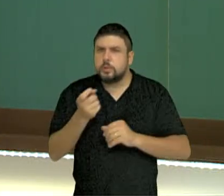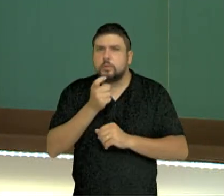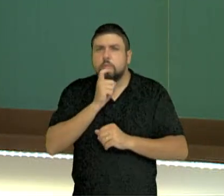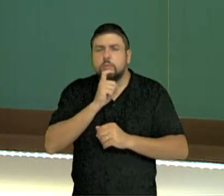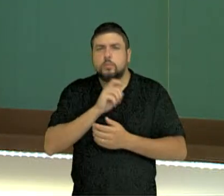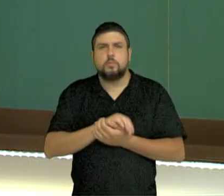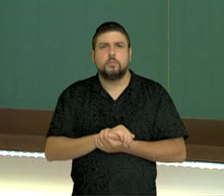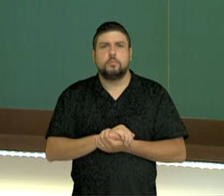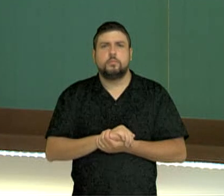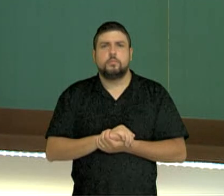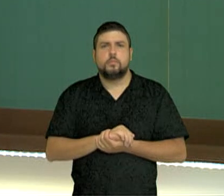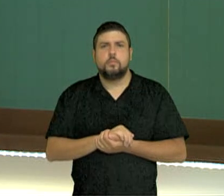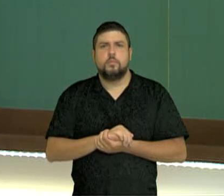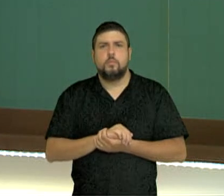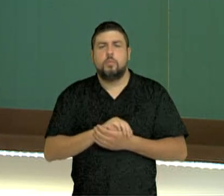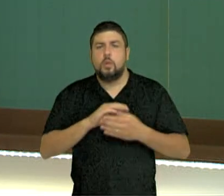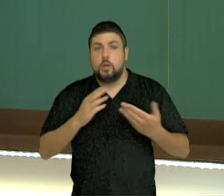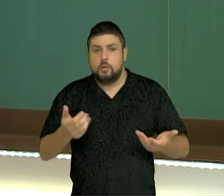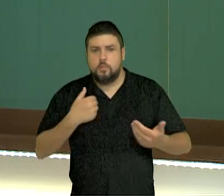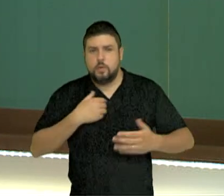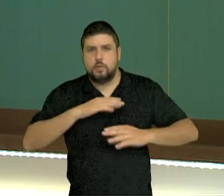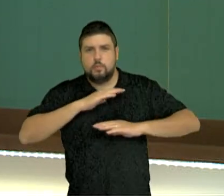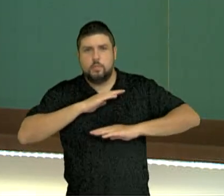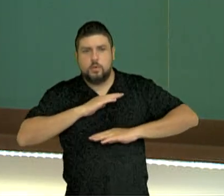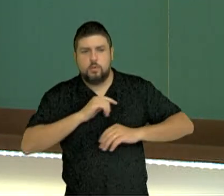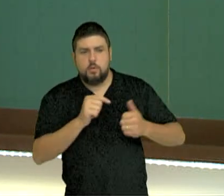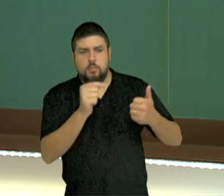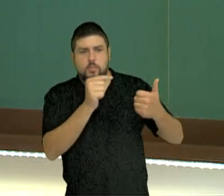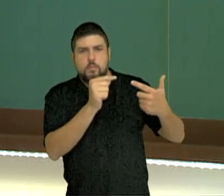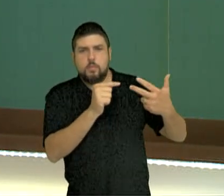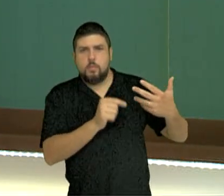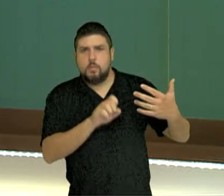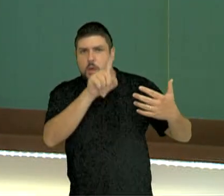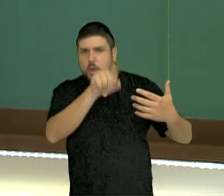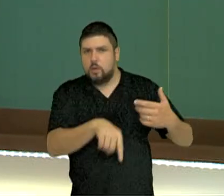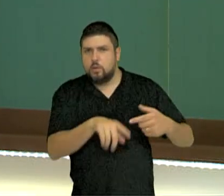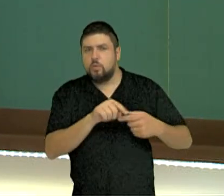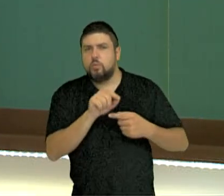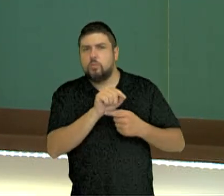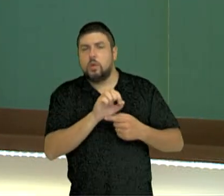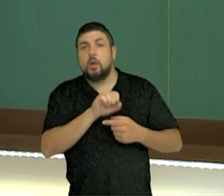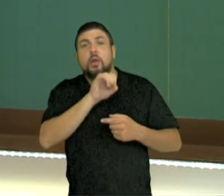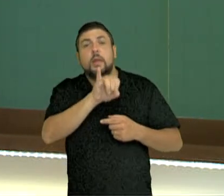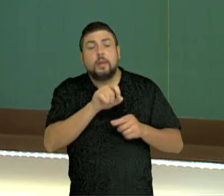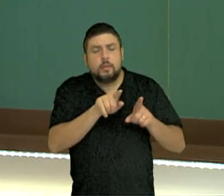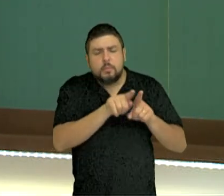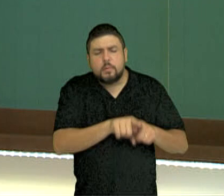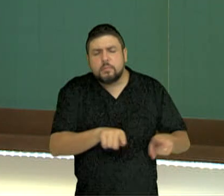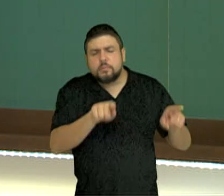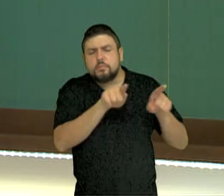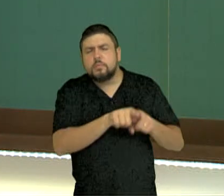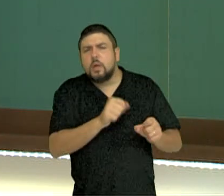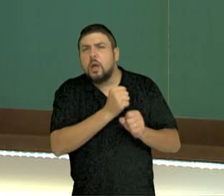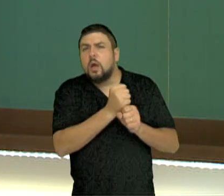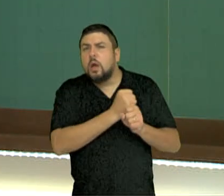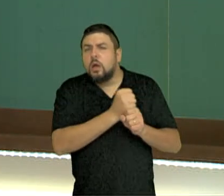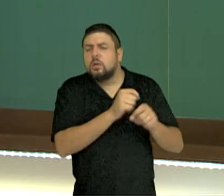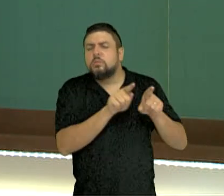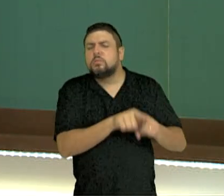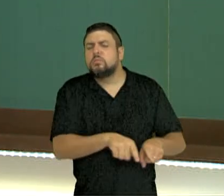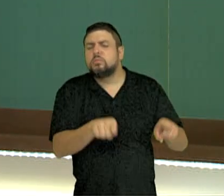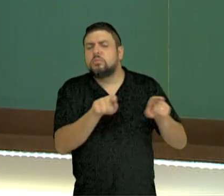condições, elas são elementos que, quando se repetem ao longo de vários anos, vão